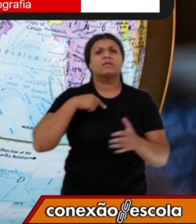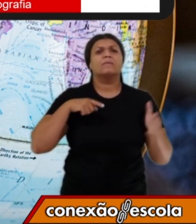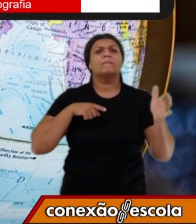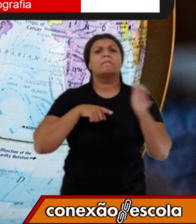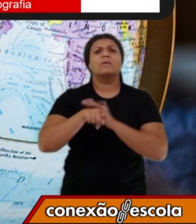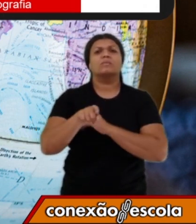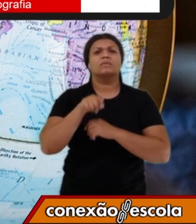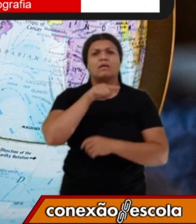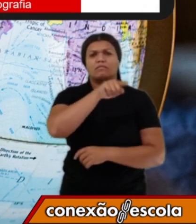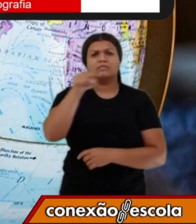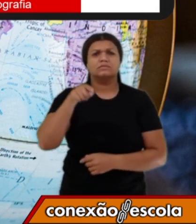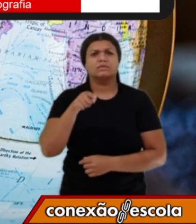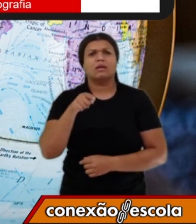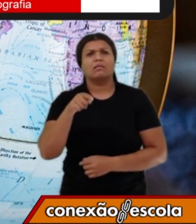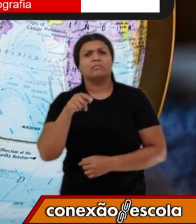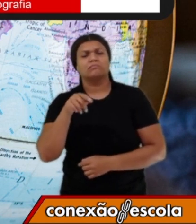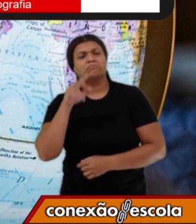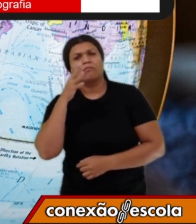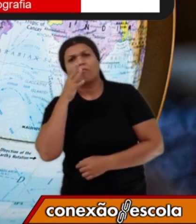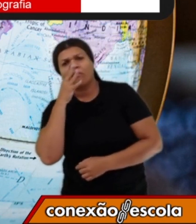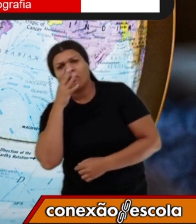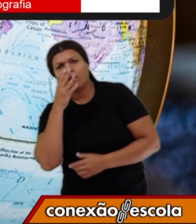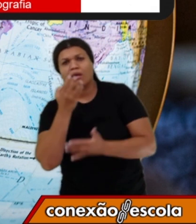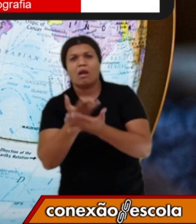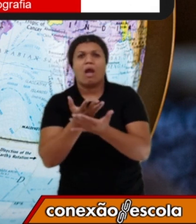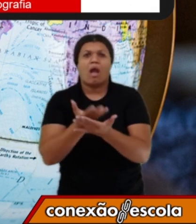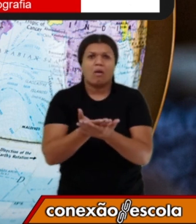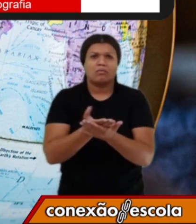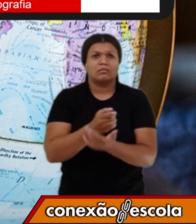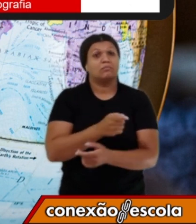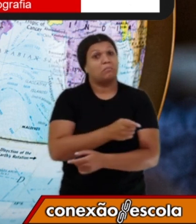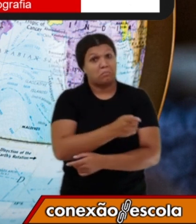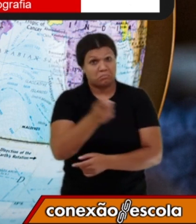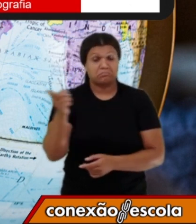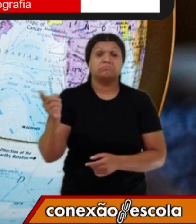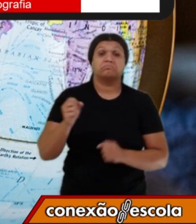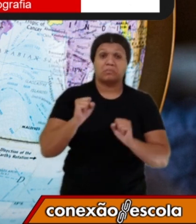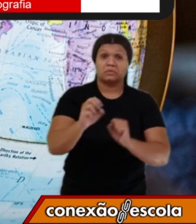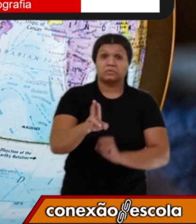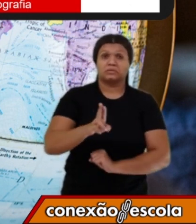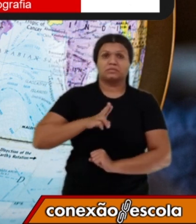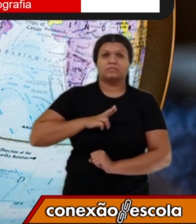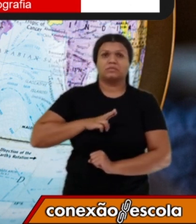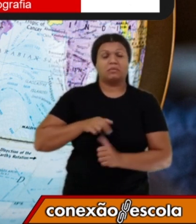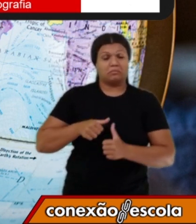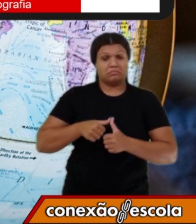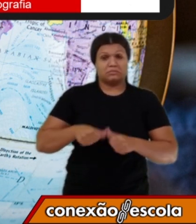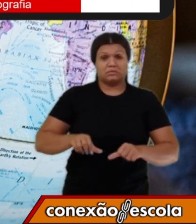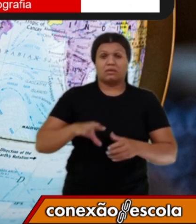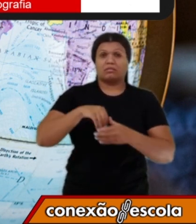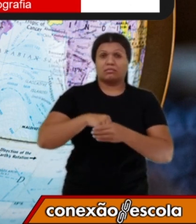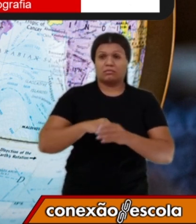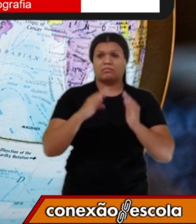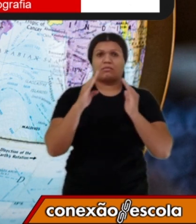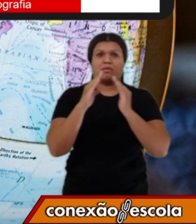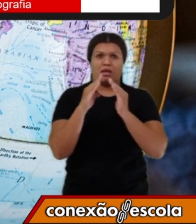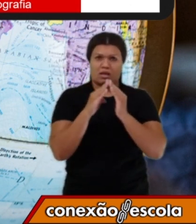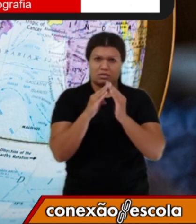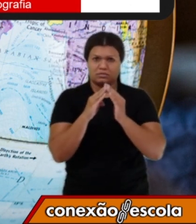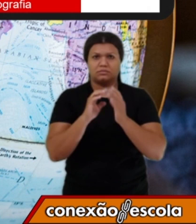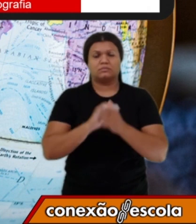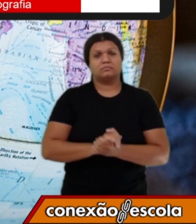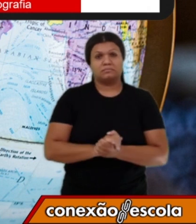onde você está assistindo essa aula, muito provavelmente, alguns de vocês vão me responder que estão assistindo suas